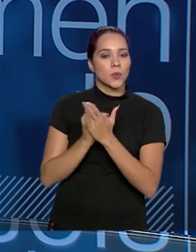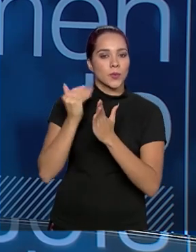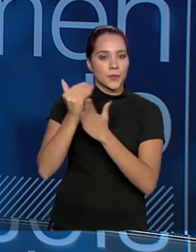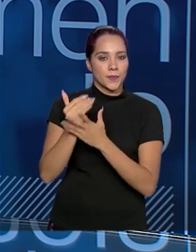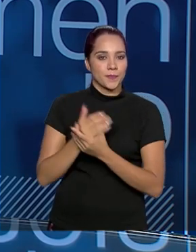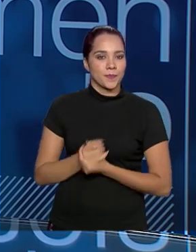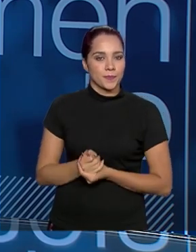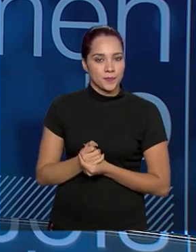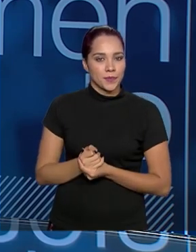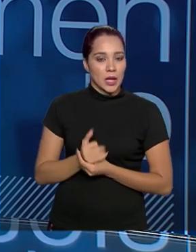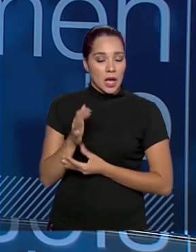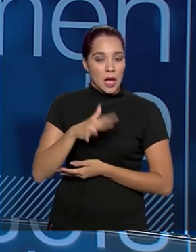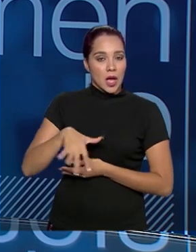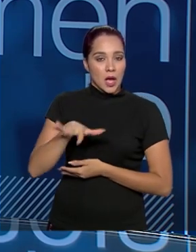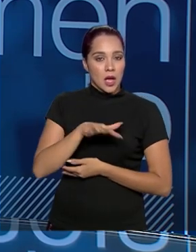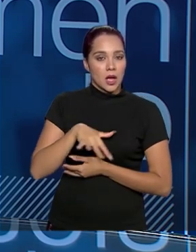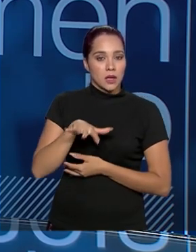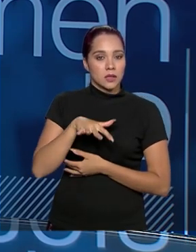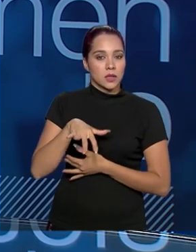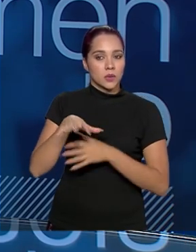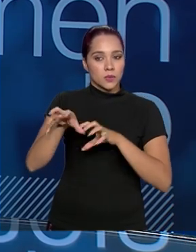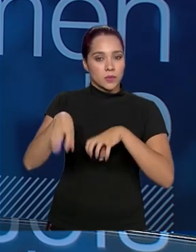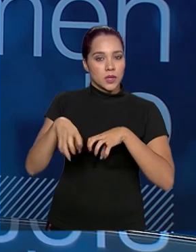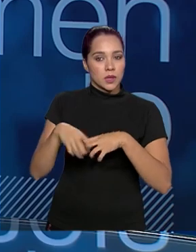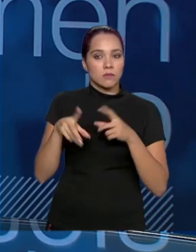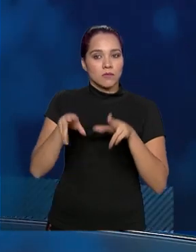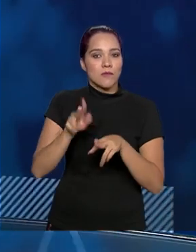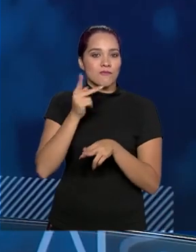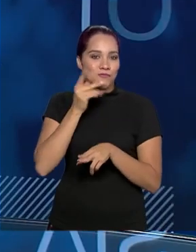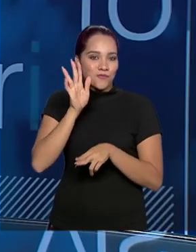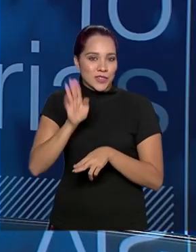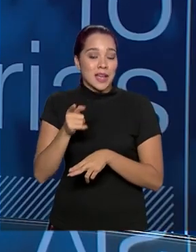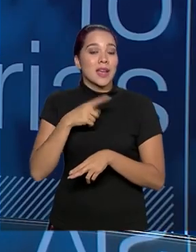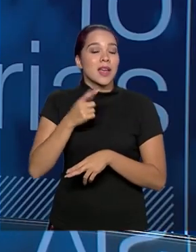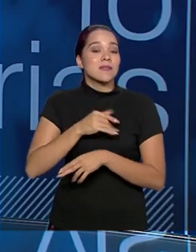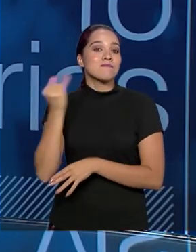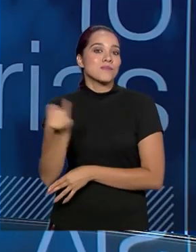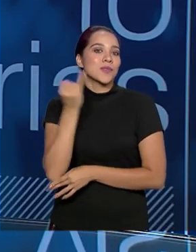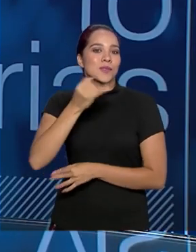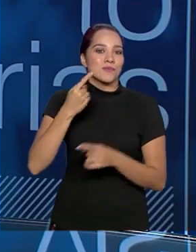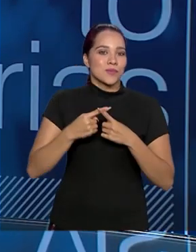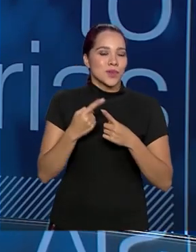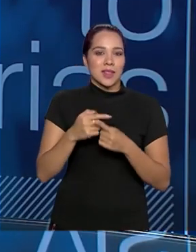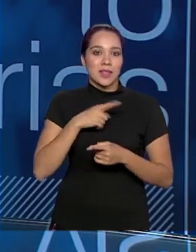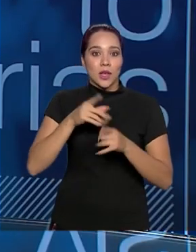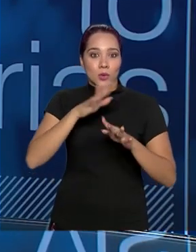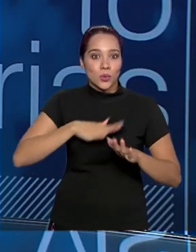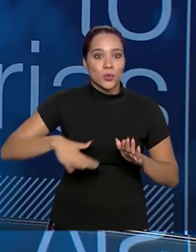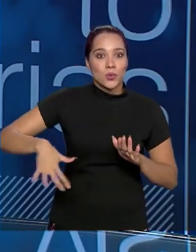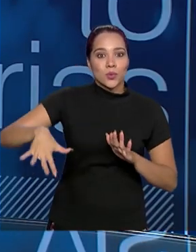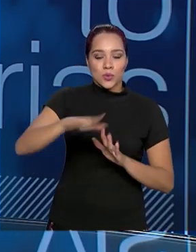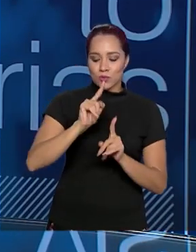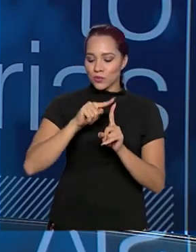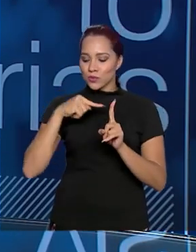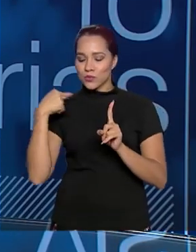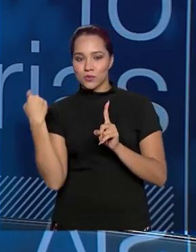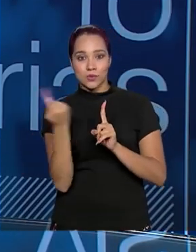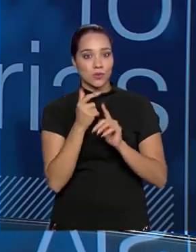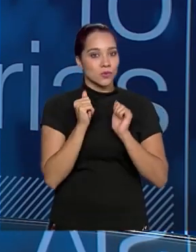que esse, o setor mineral, como a gente já falou, ele é vital, ele está em todo o nosso redor.